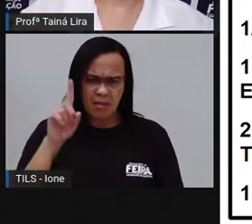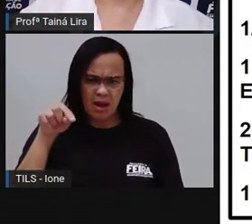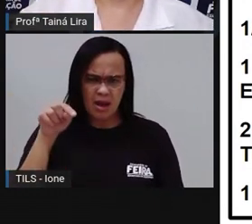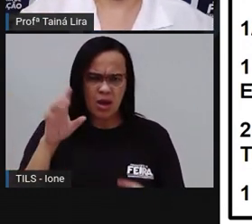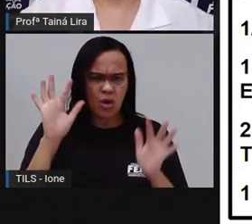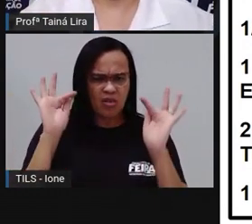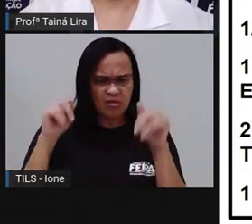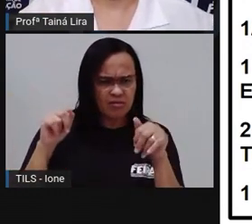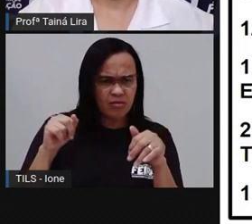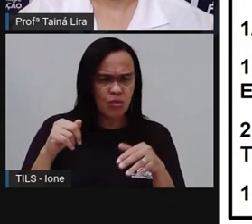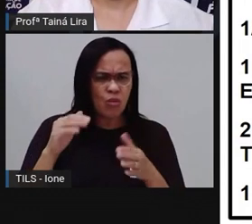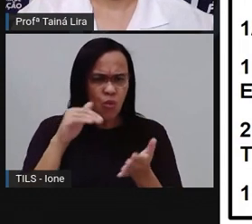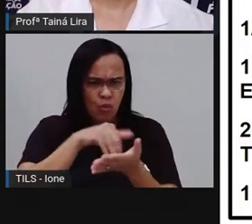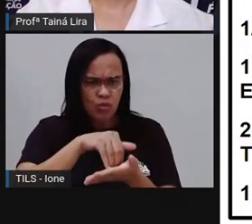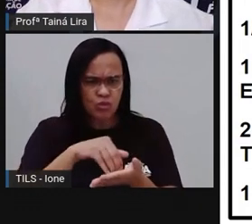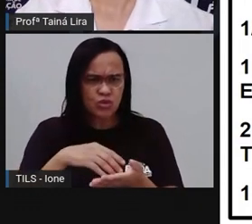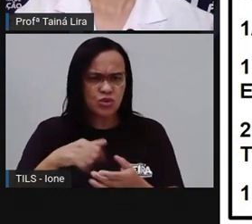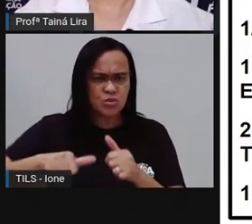O é o segundo ano acha?